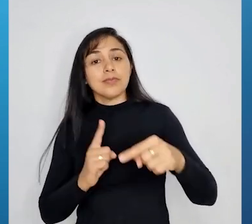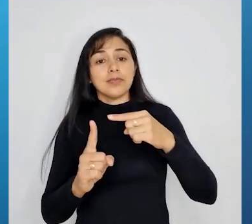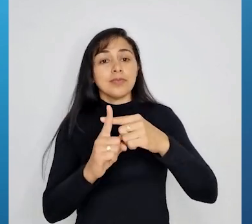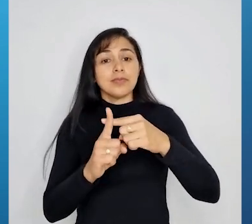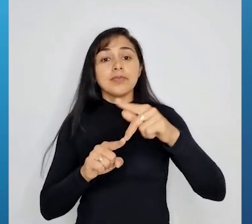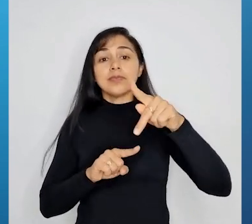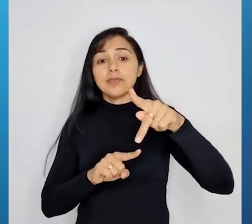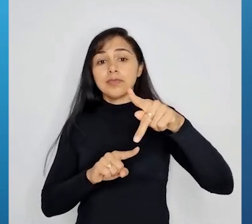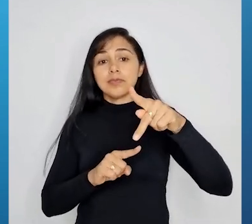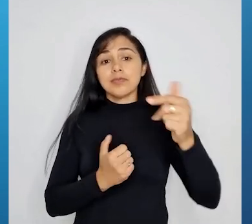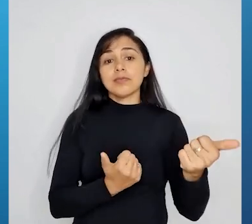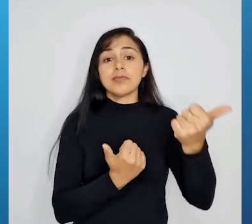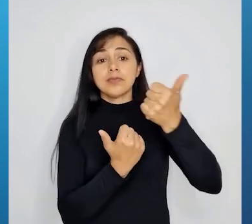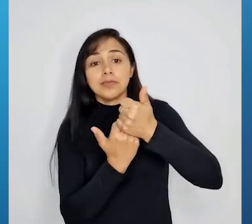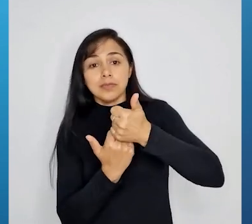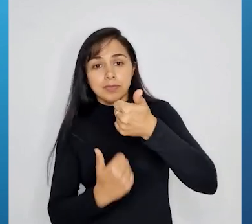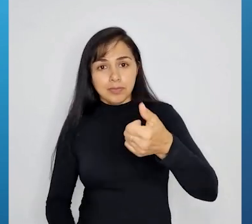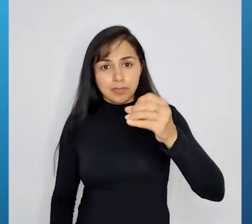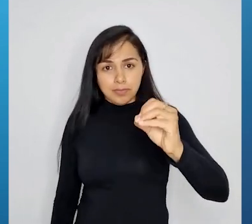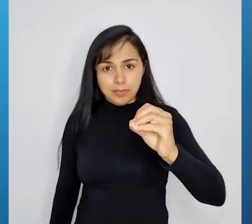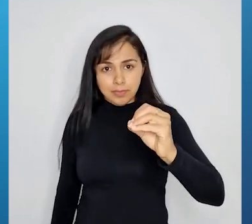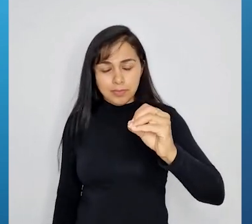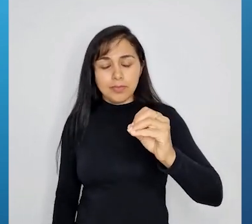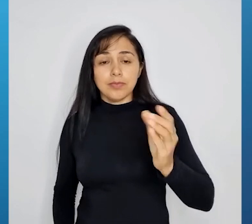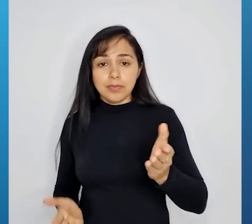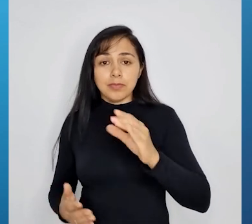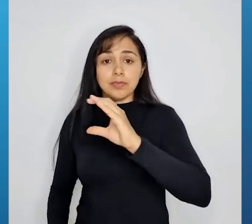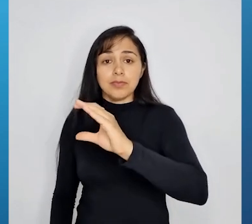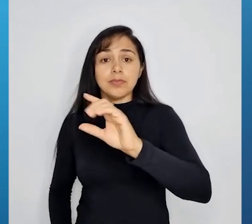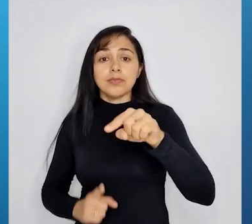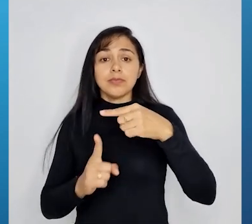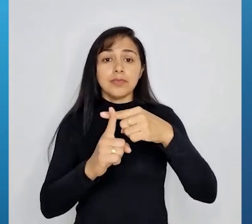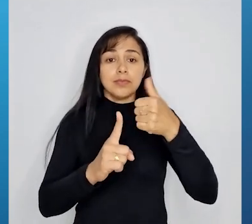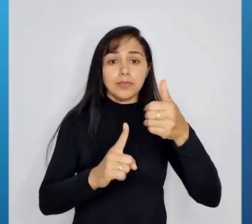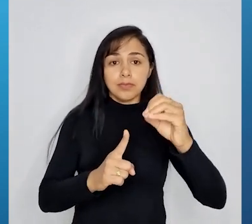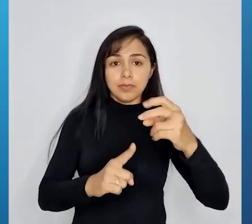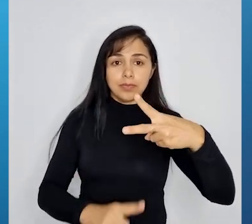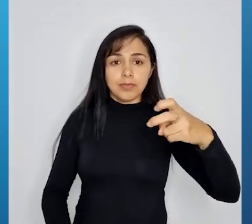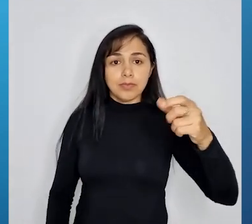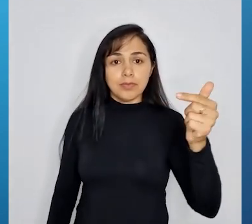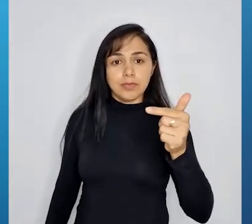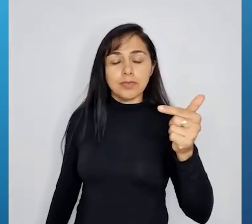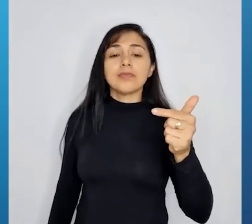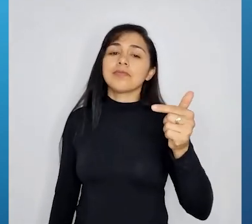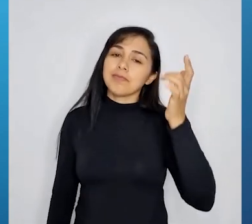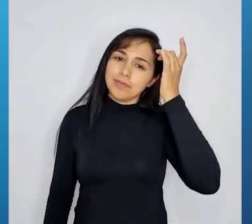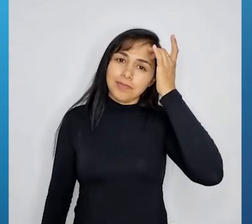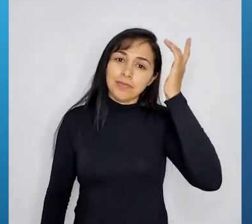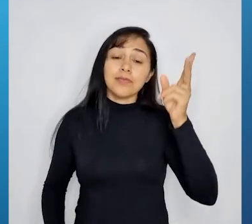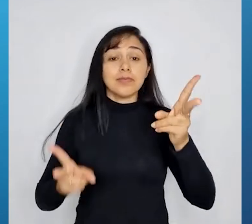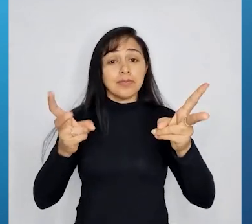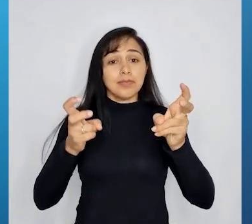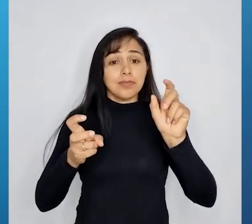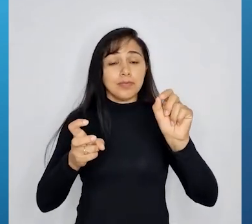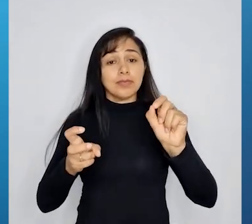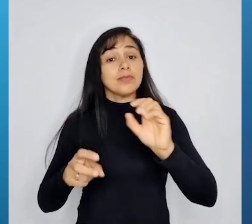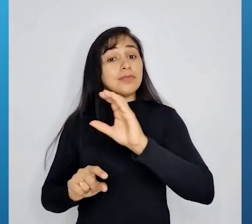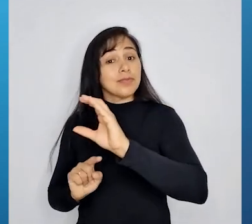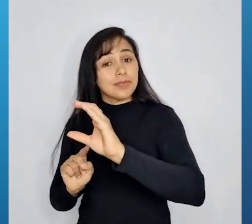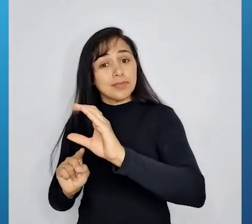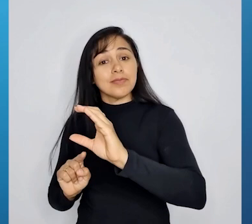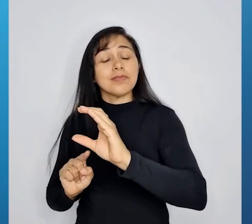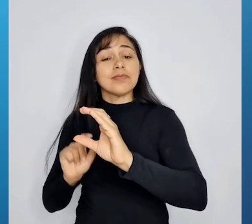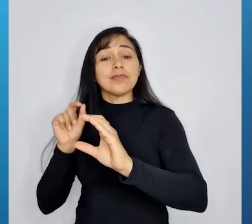Deixa eu organizar essa setinha. C mais 10 igual a 22. É fácil ver que C, nesse